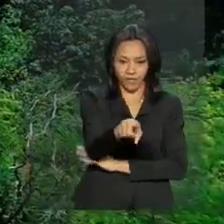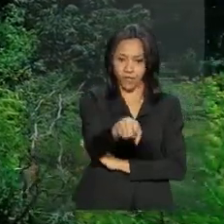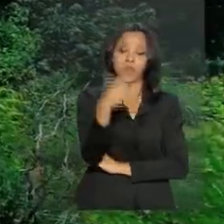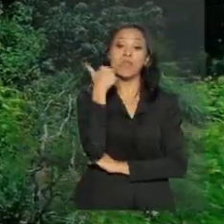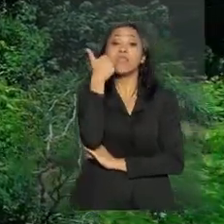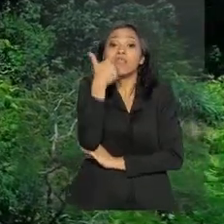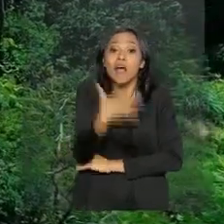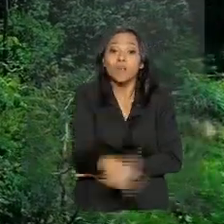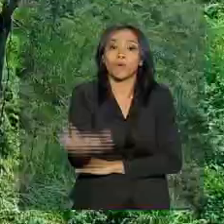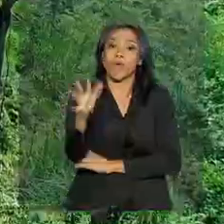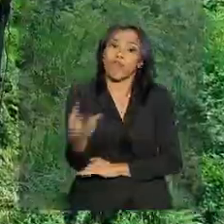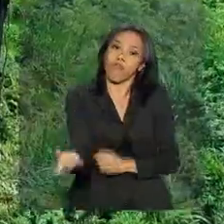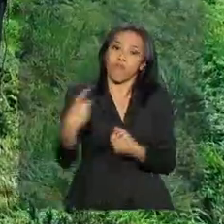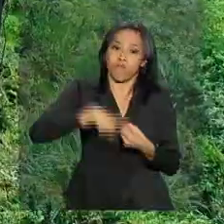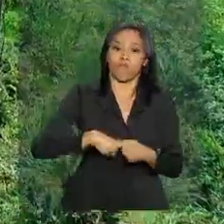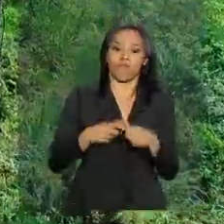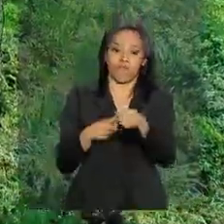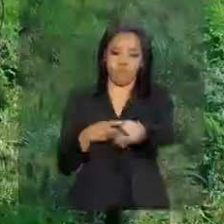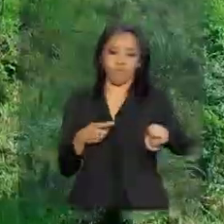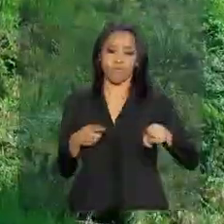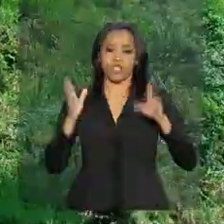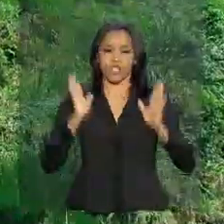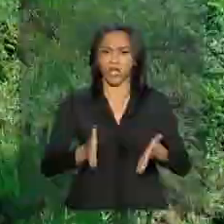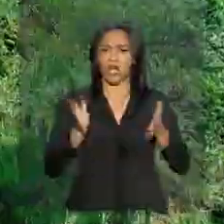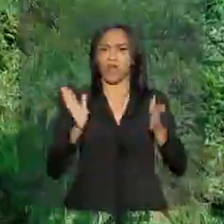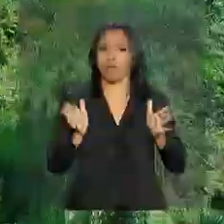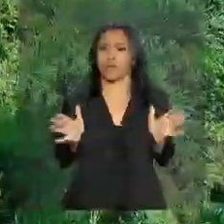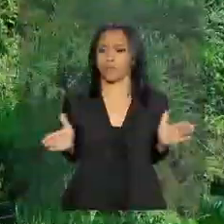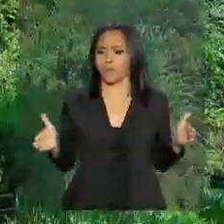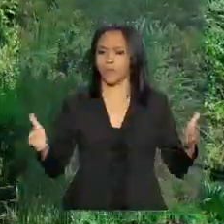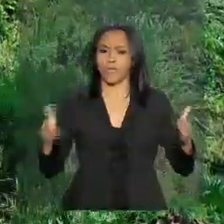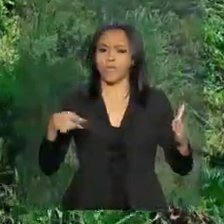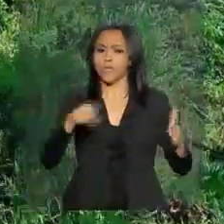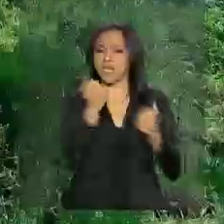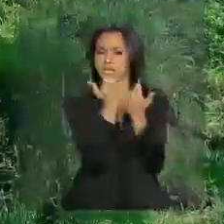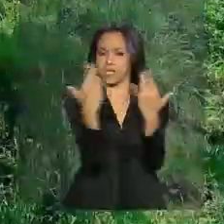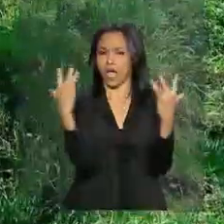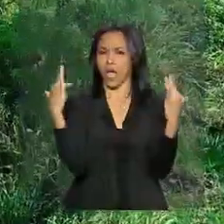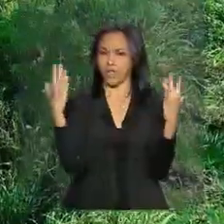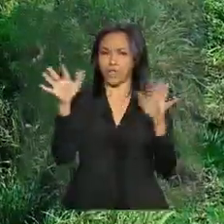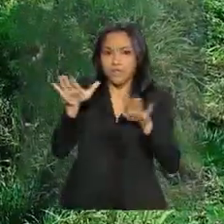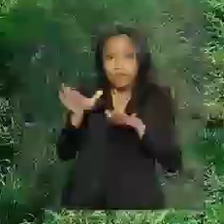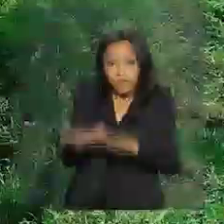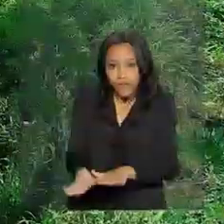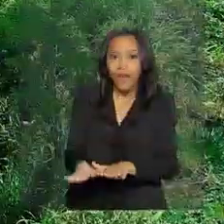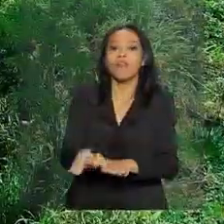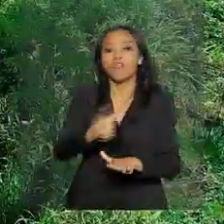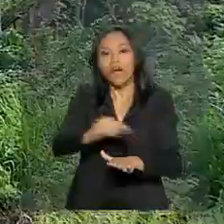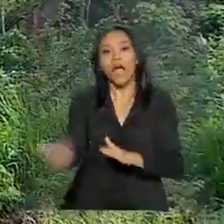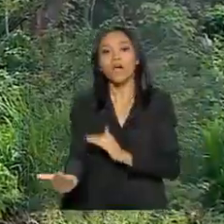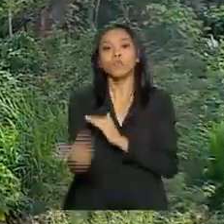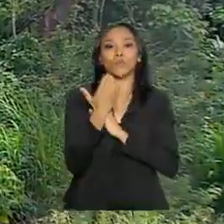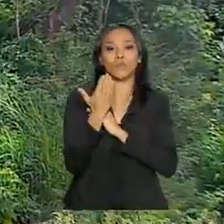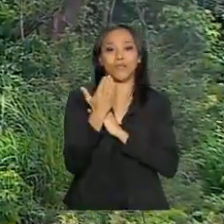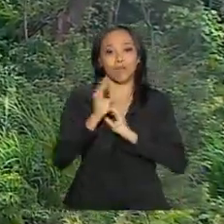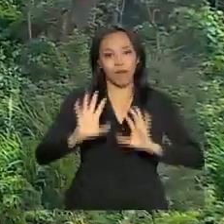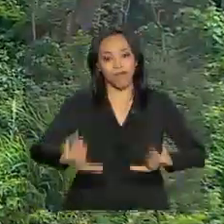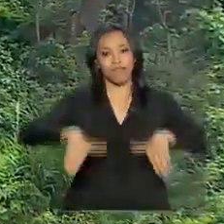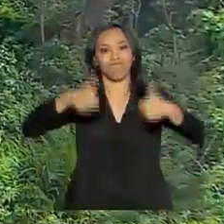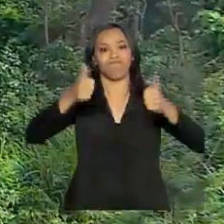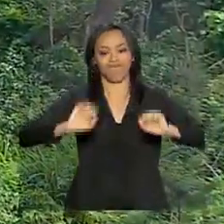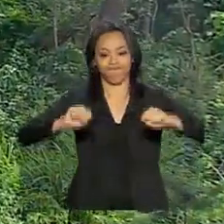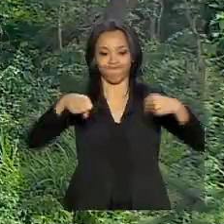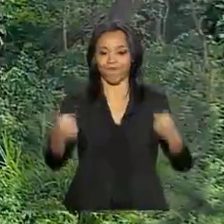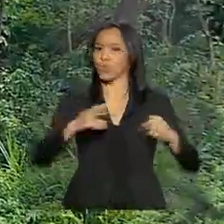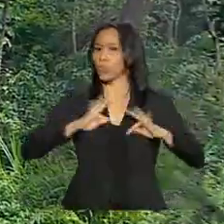natural da vegetação. A área foi cercada e as árvores que resistiram vão ajudar na regeneração. Todo o processo